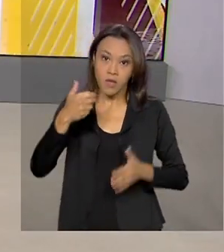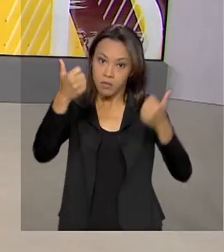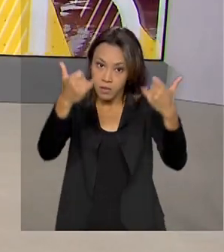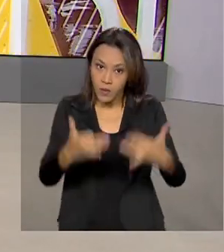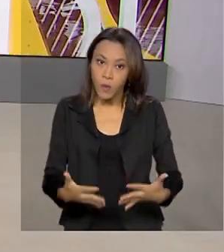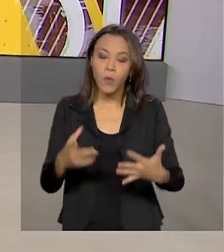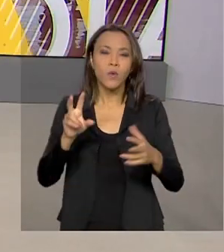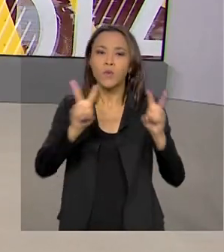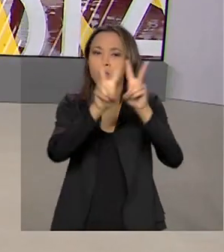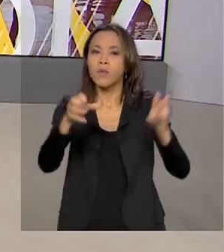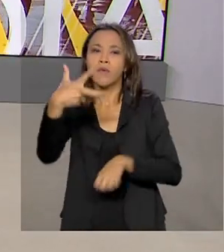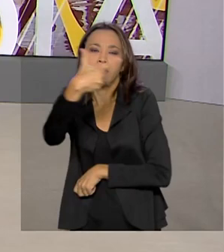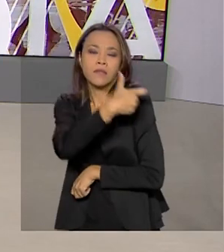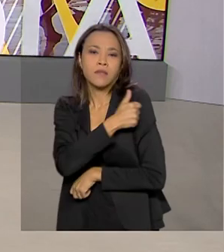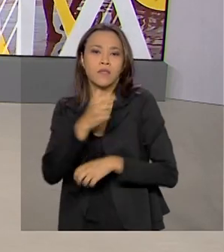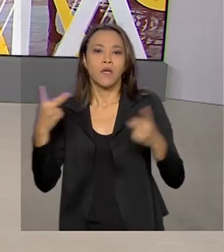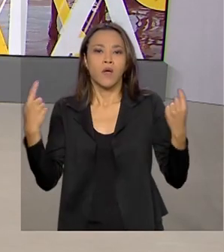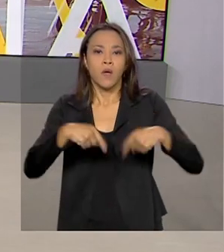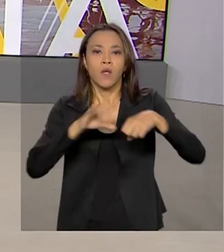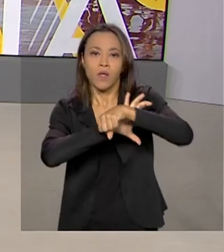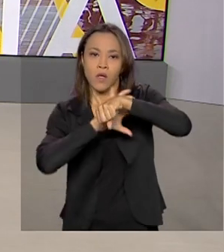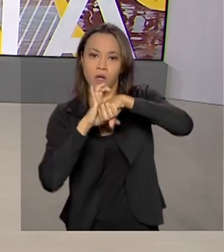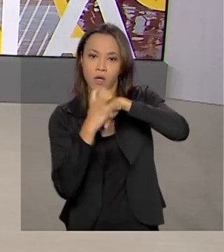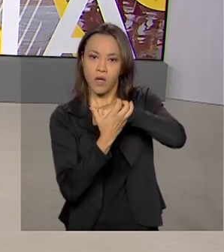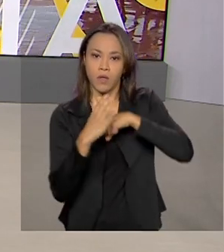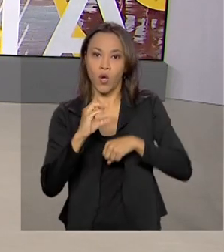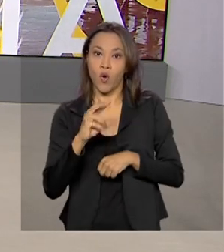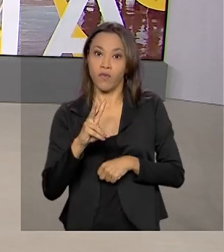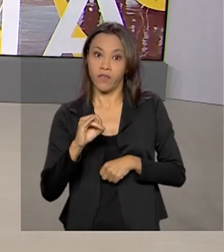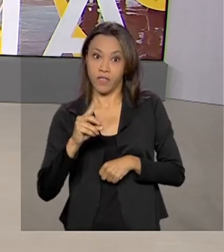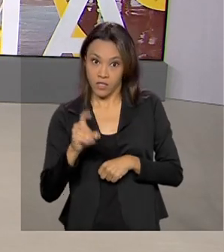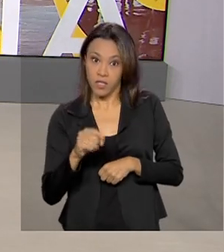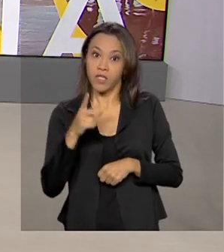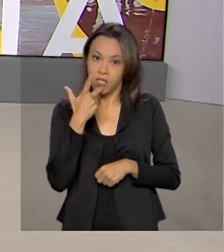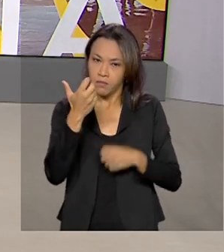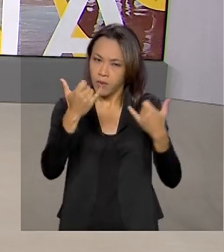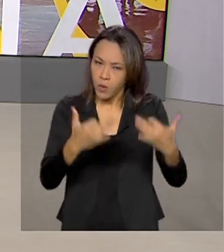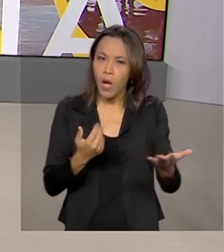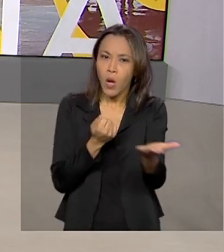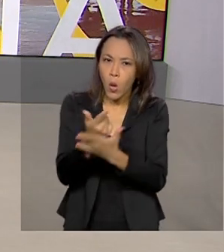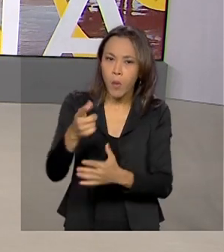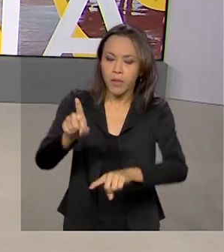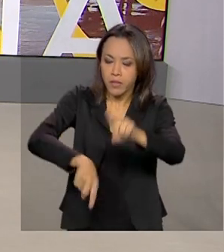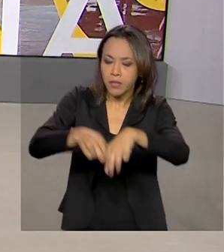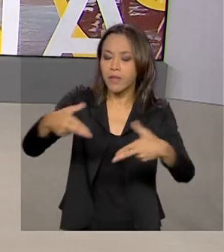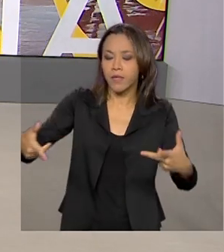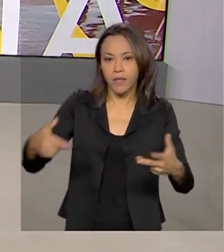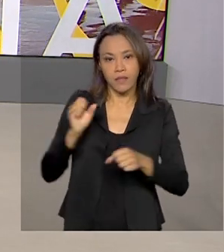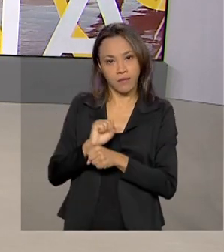contra a Covid-19 e lembrou que o governo garantiu a compra de imunizantes que fossem aprovados pela Anvisa.